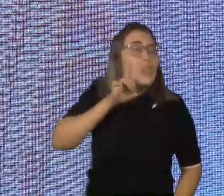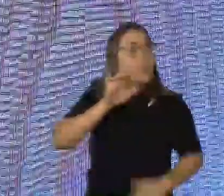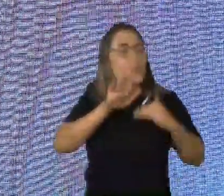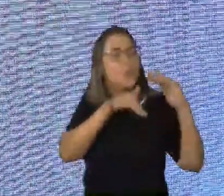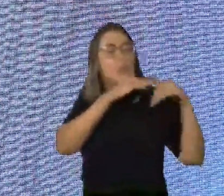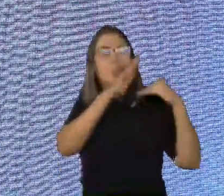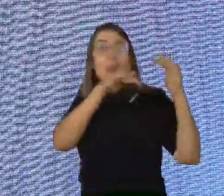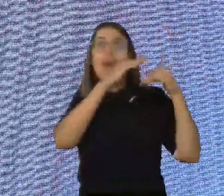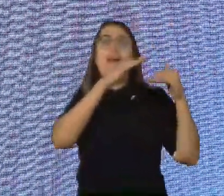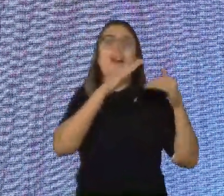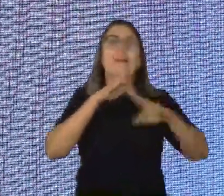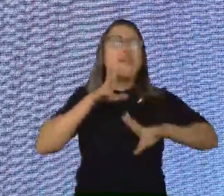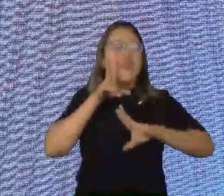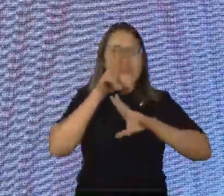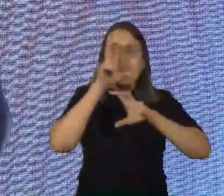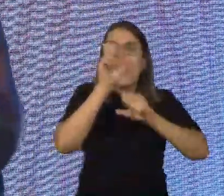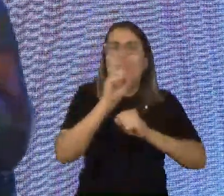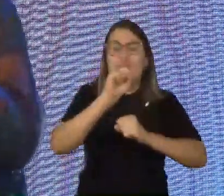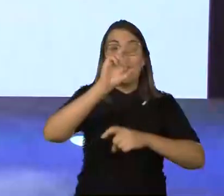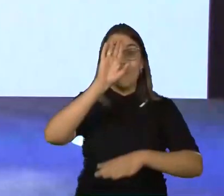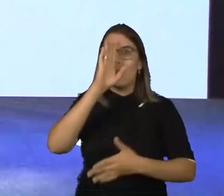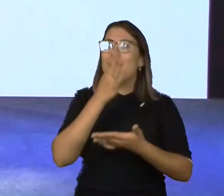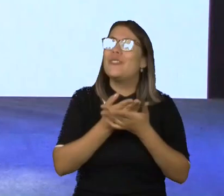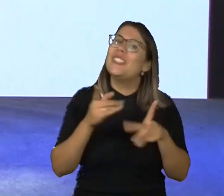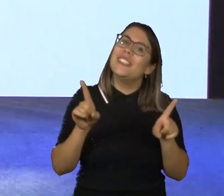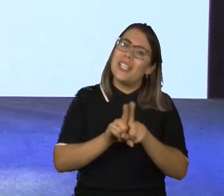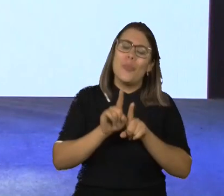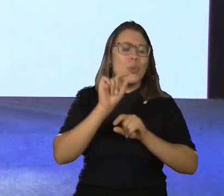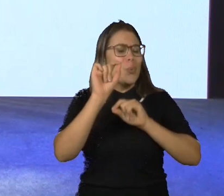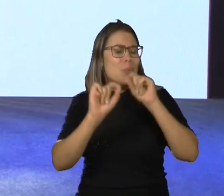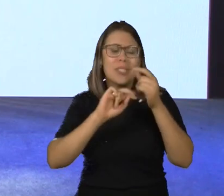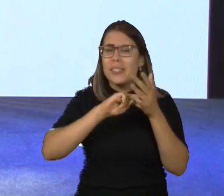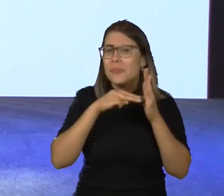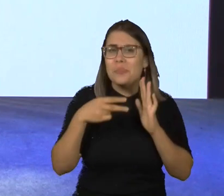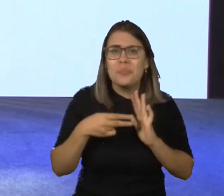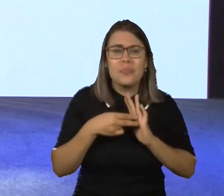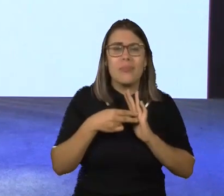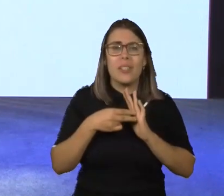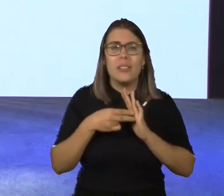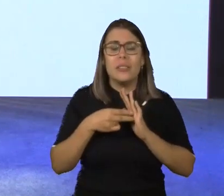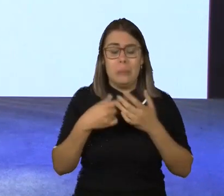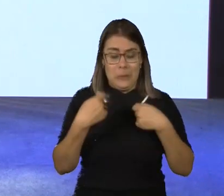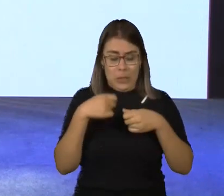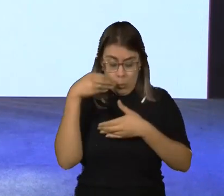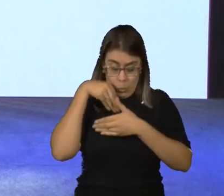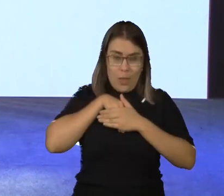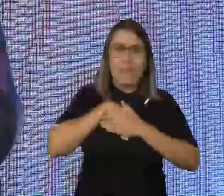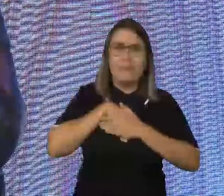Se tornar mais forte e mais confiante. O é isso? É uma coisa que vem de dentro.